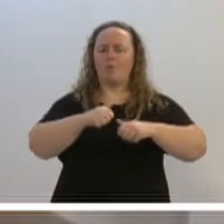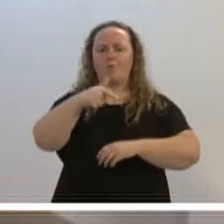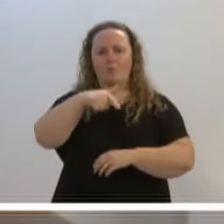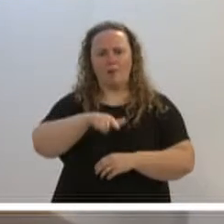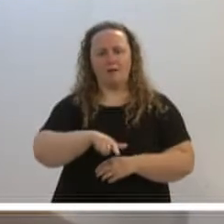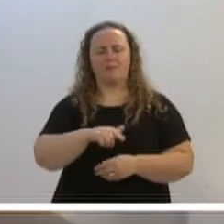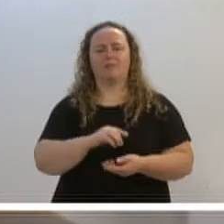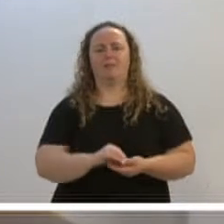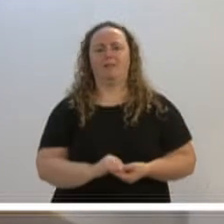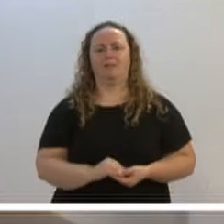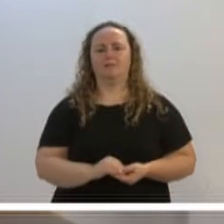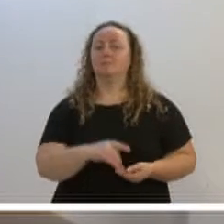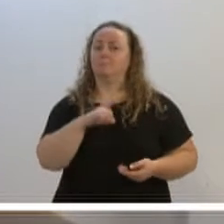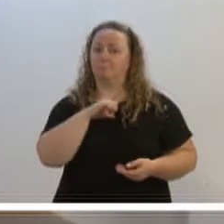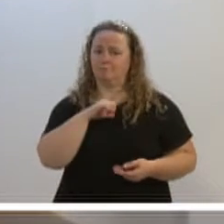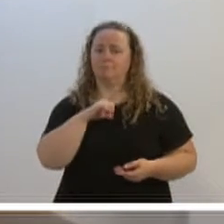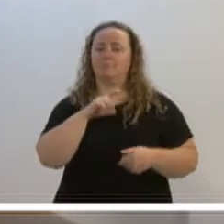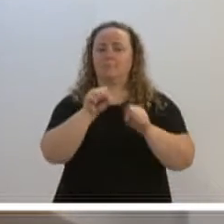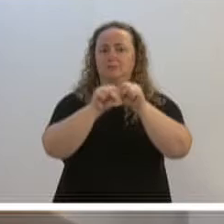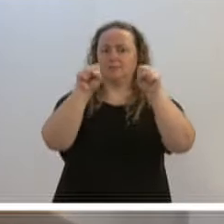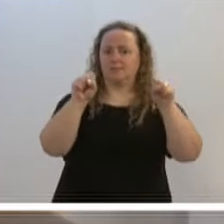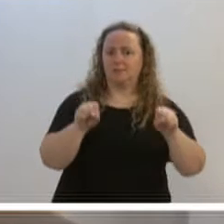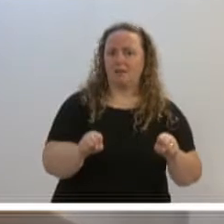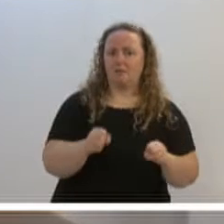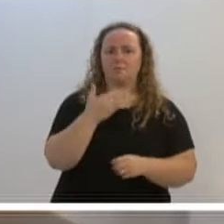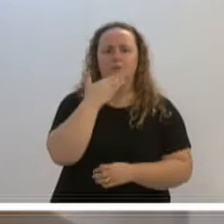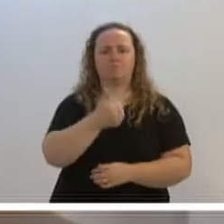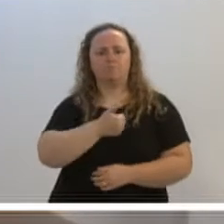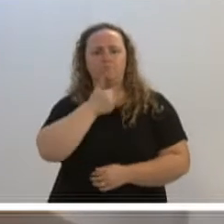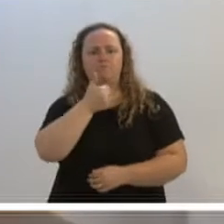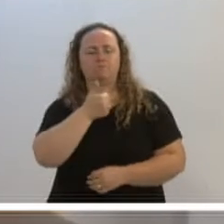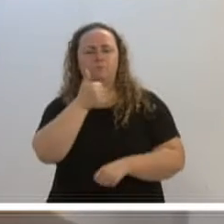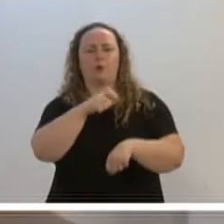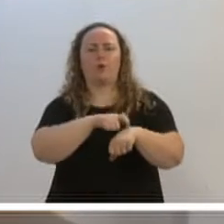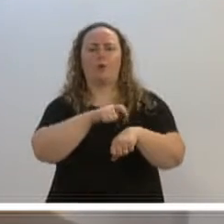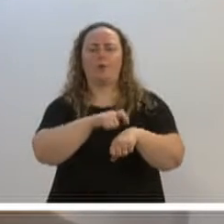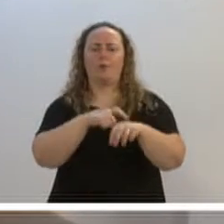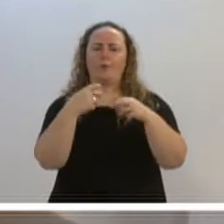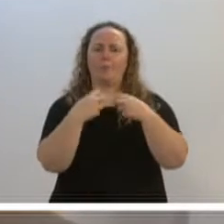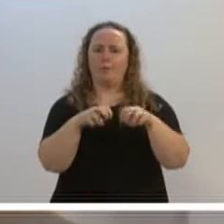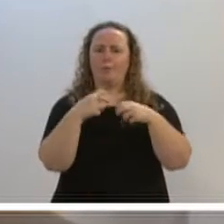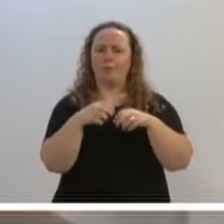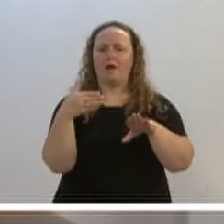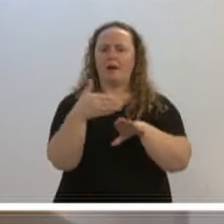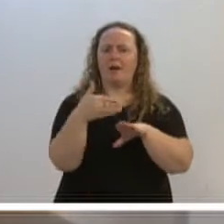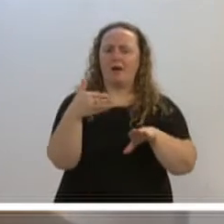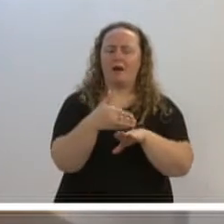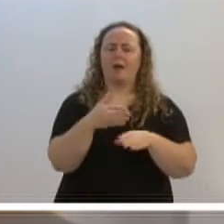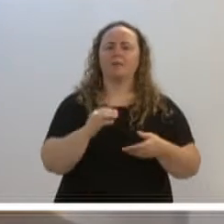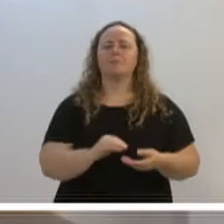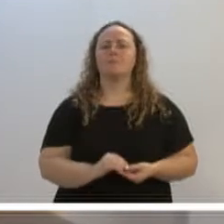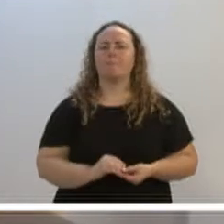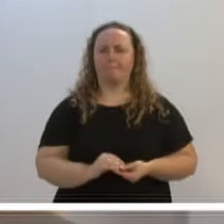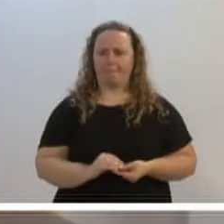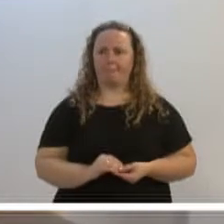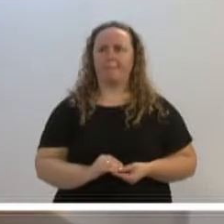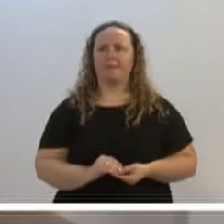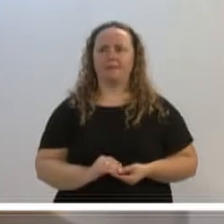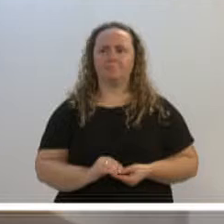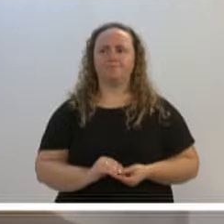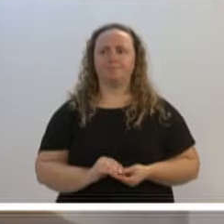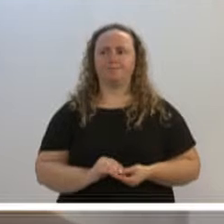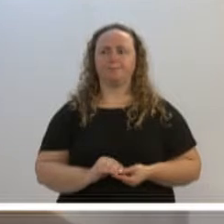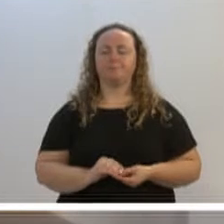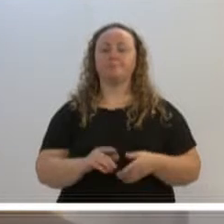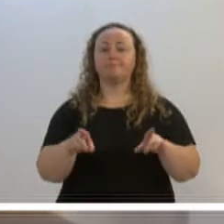aumentar, sim, a questão do sistema, melhorar a questão dos horários de ônibus, melhorar principalmente a capacitação, que ninguém se tocou aqui,